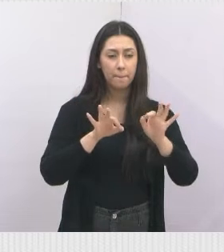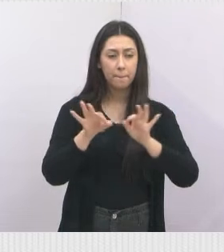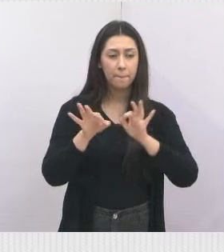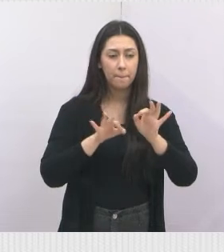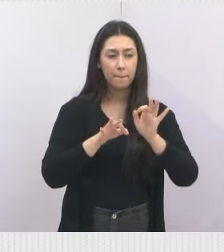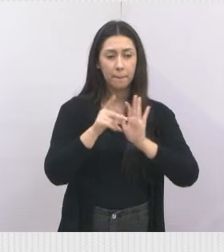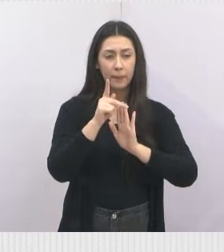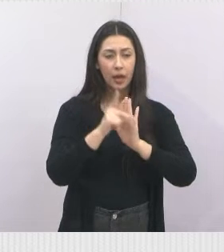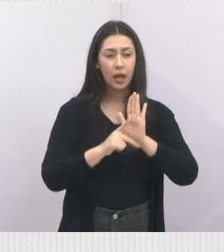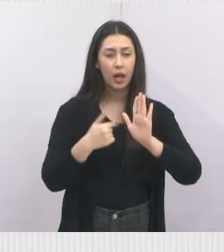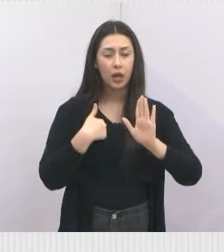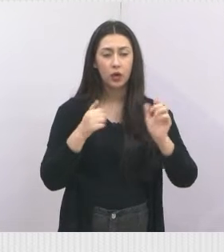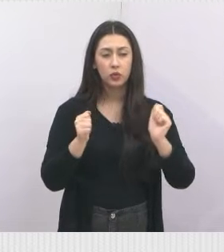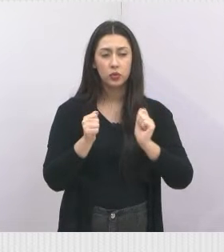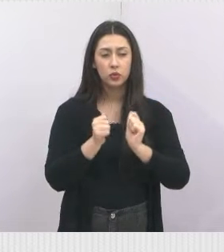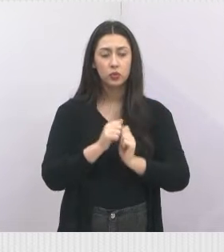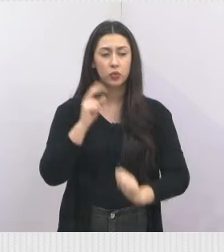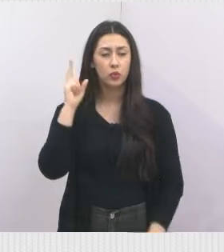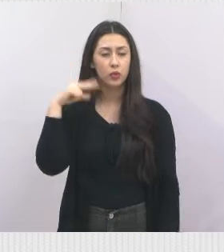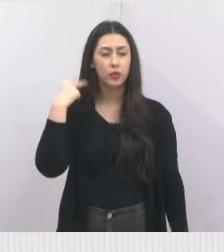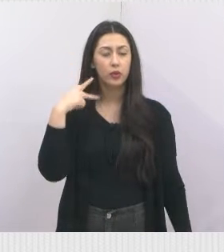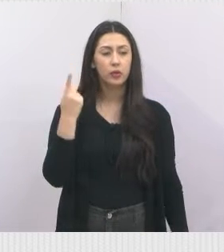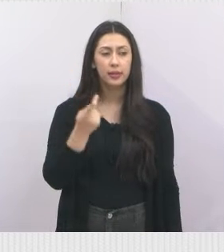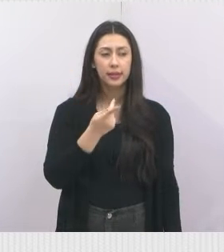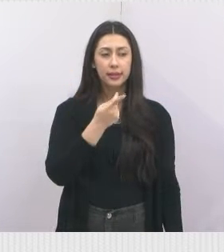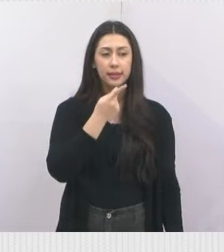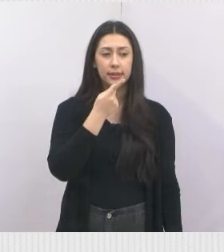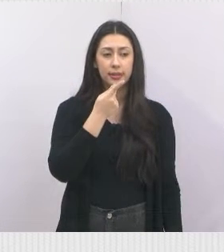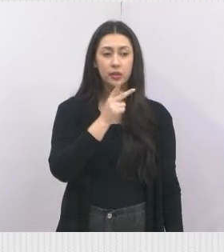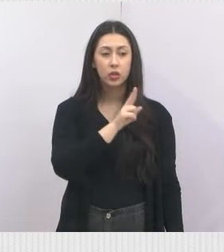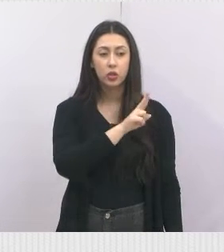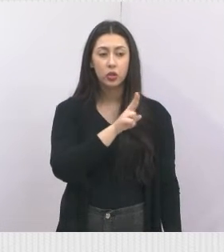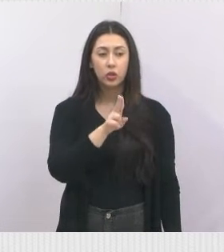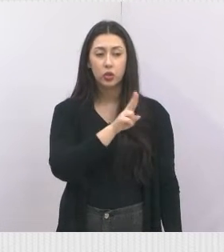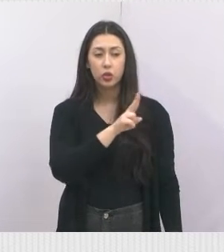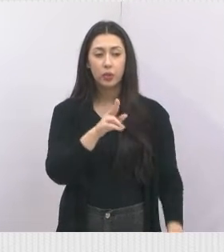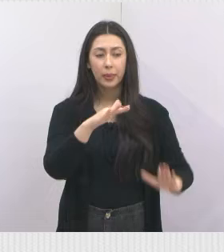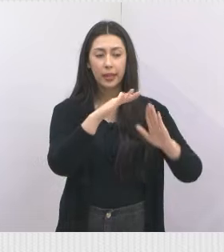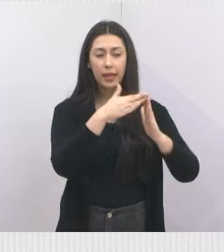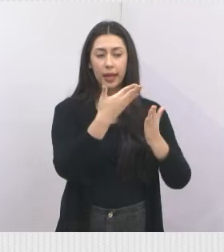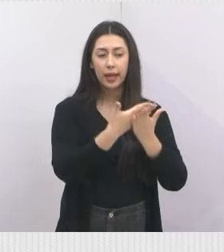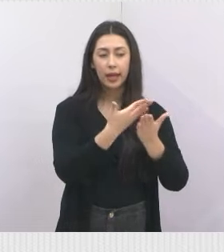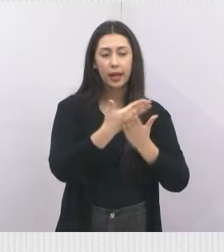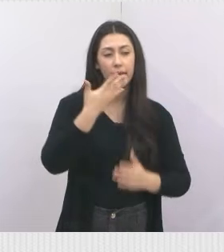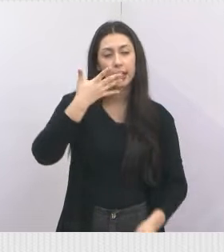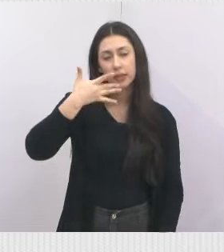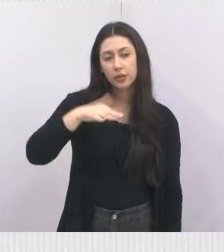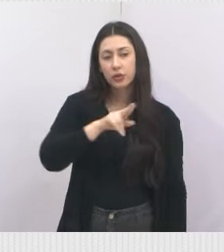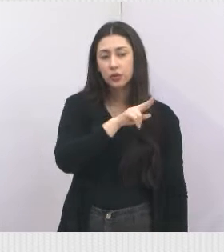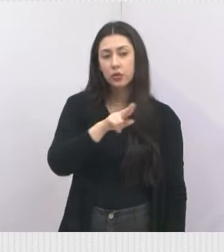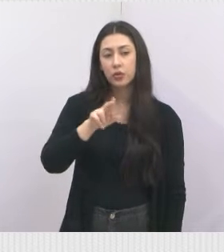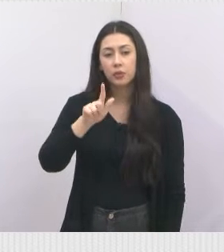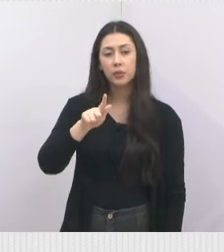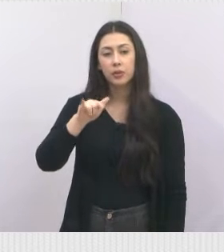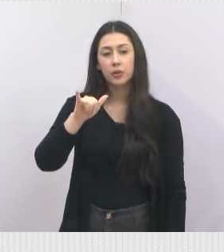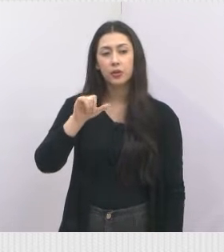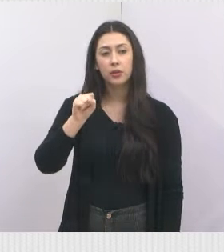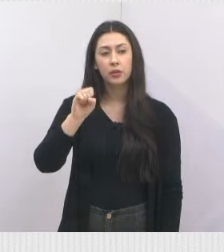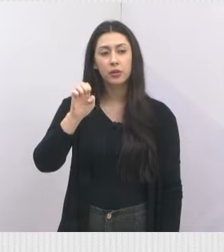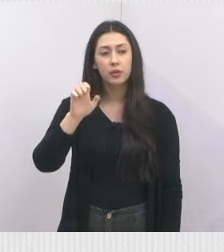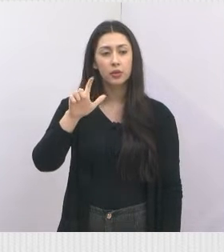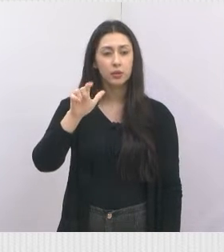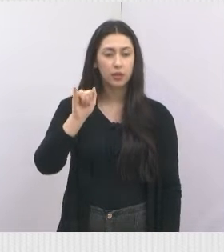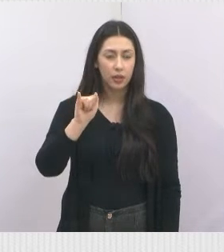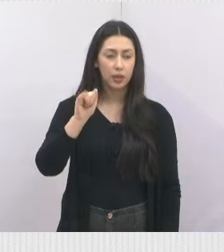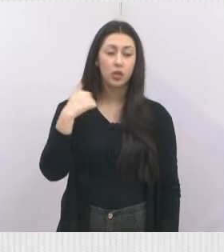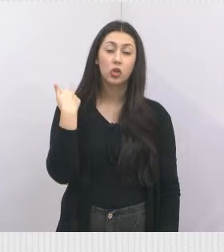eu e o vereador Hernani, para nomear a creche com o nome da Gisele. Nós